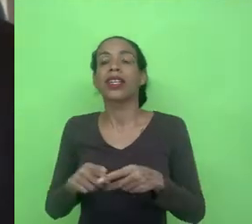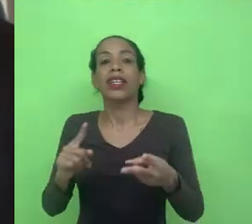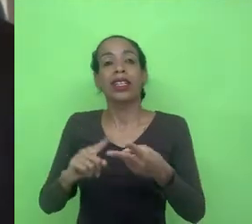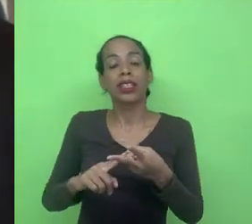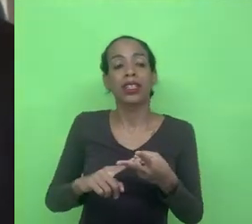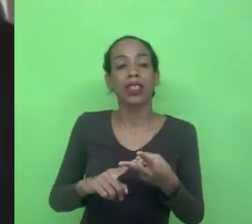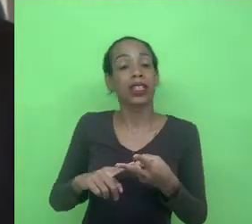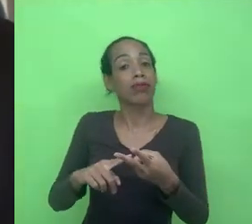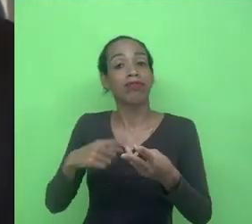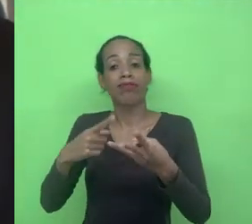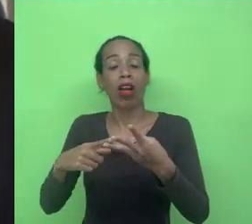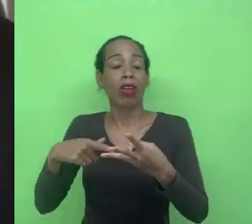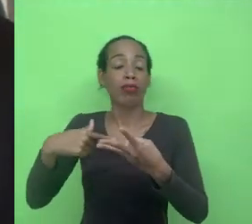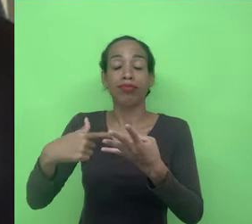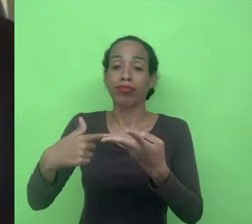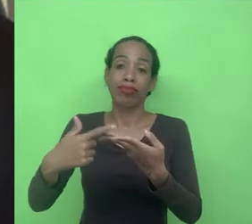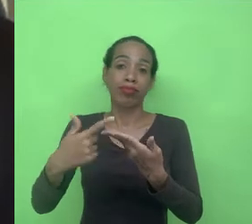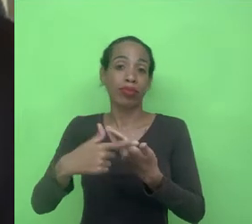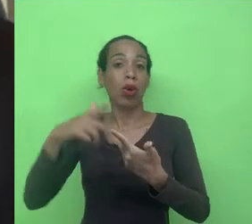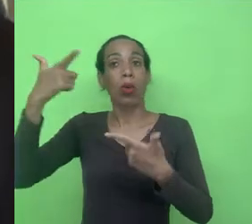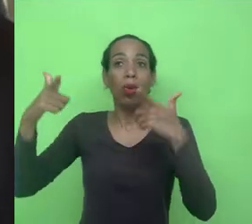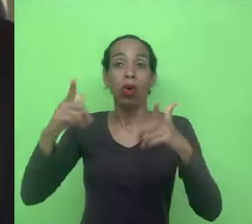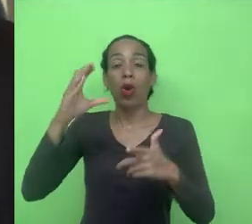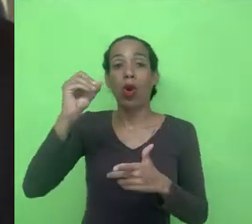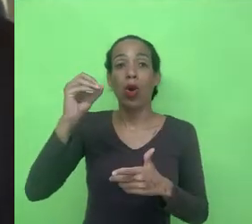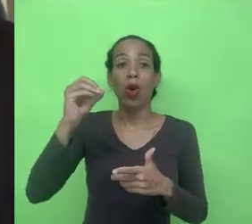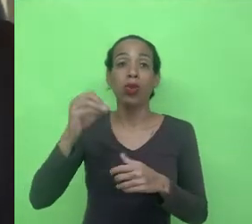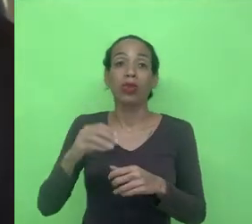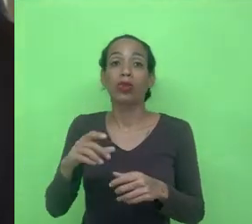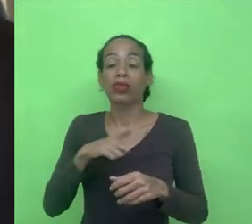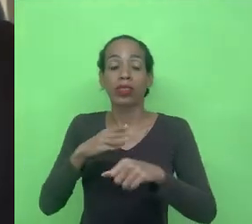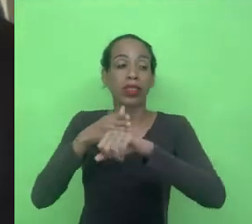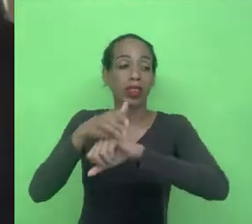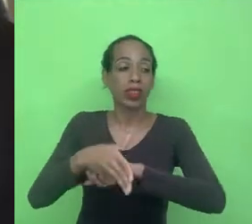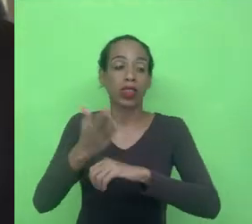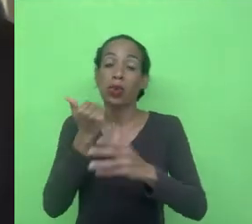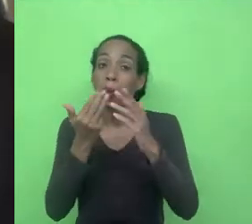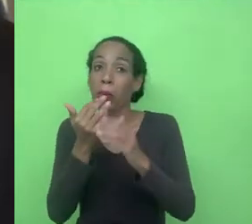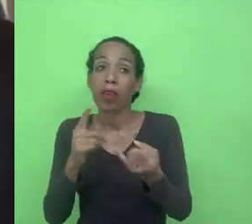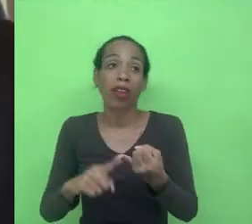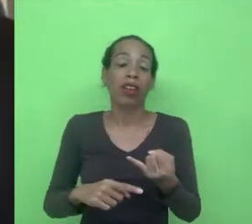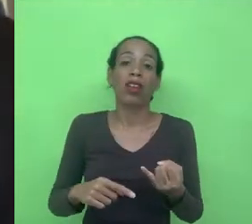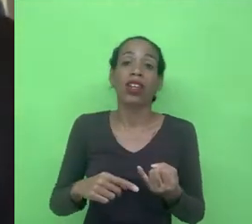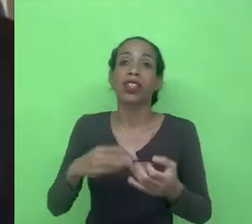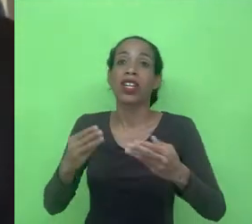entregadores de comida, de entregadores de produto,